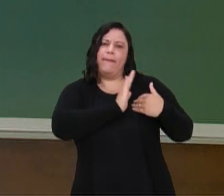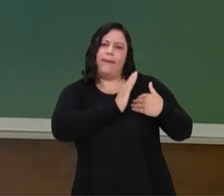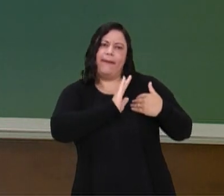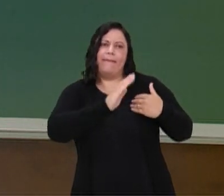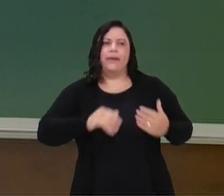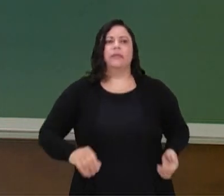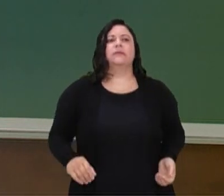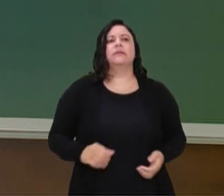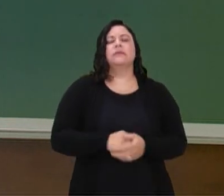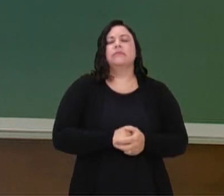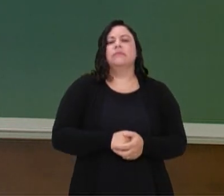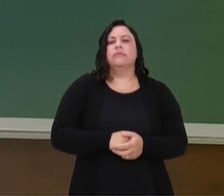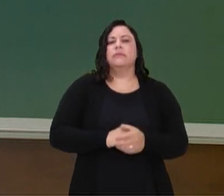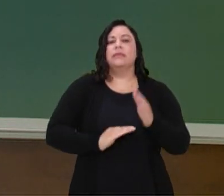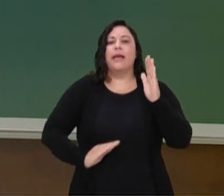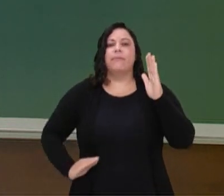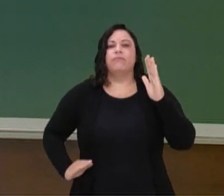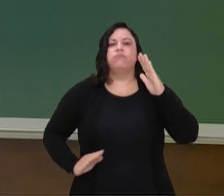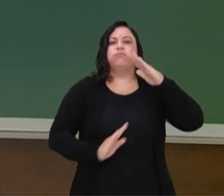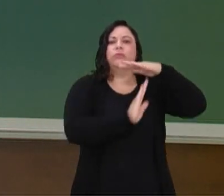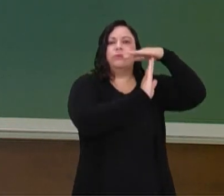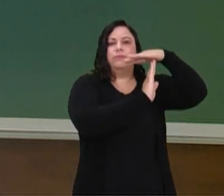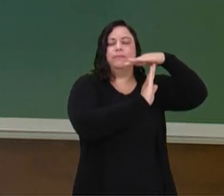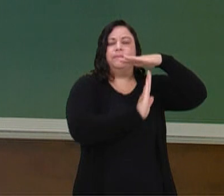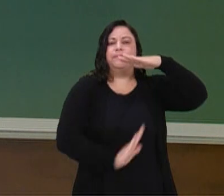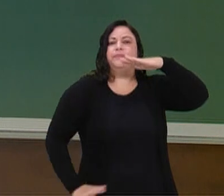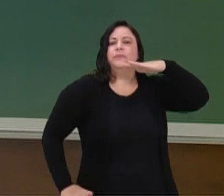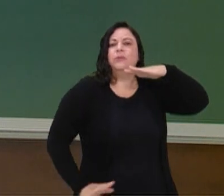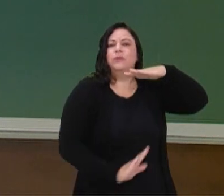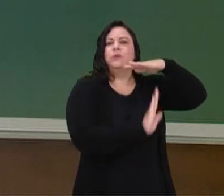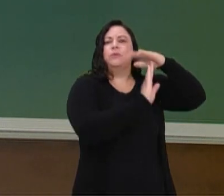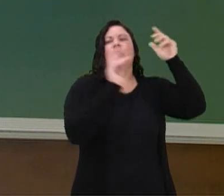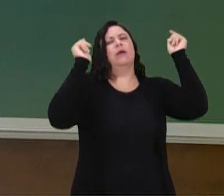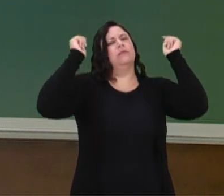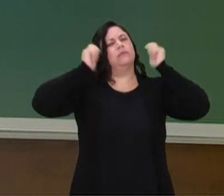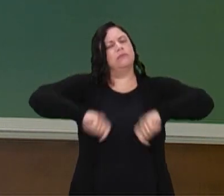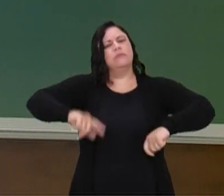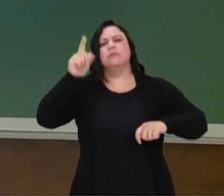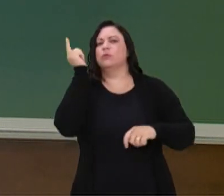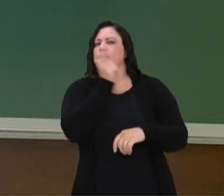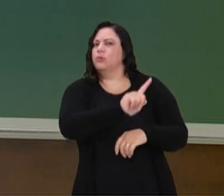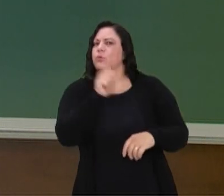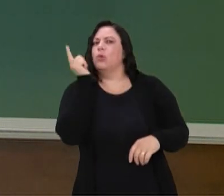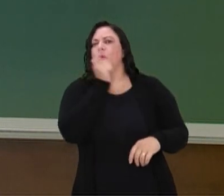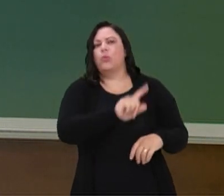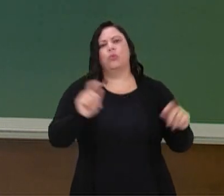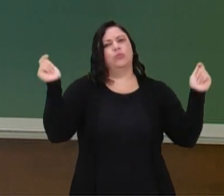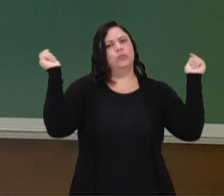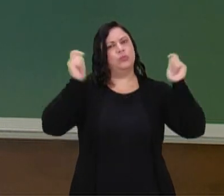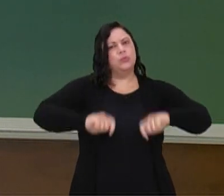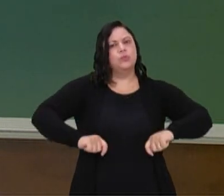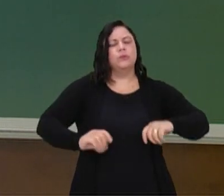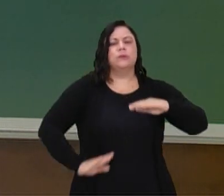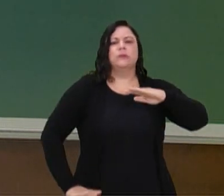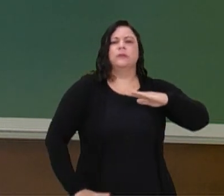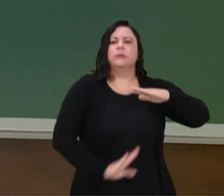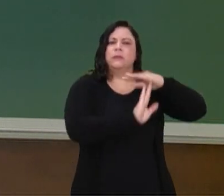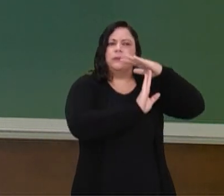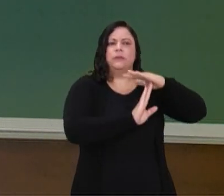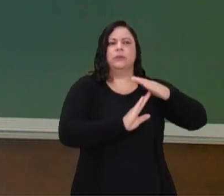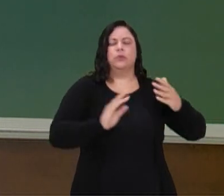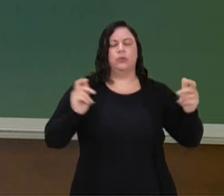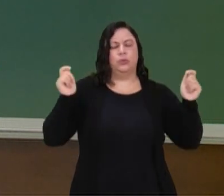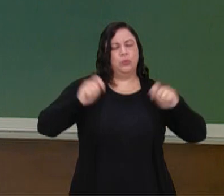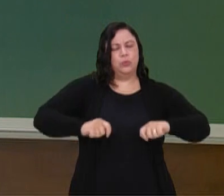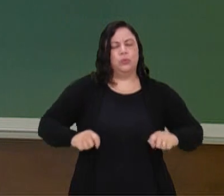cardíaca máxima, que é, gente, o máximo que eu devo permitir que vá os meus batimentos cardíacos por minuto.